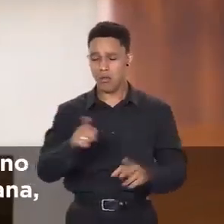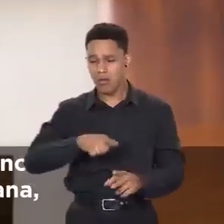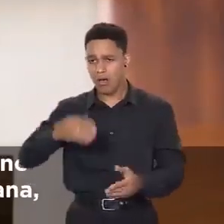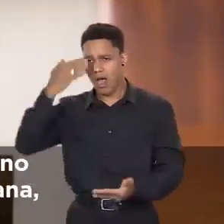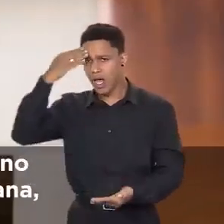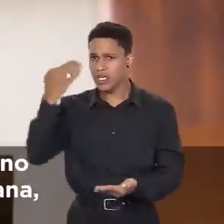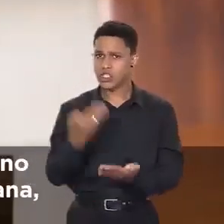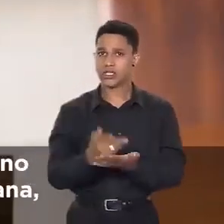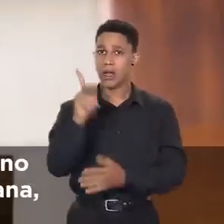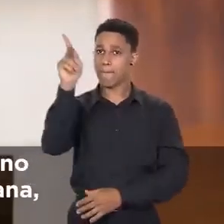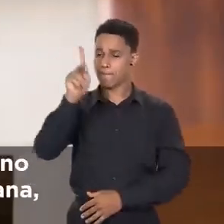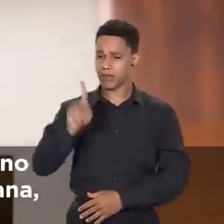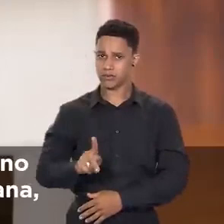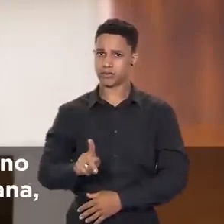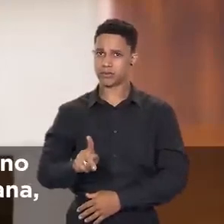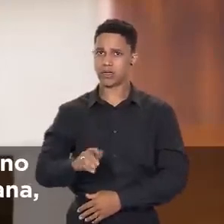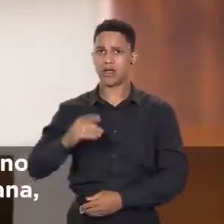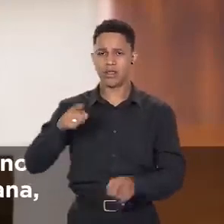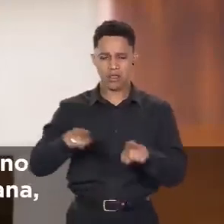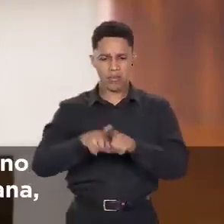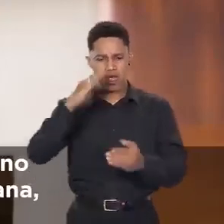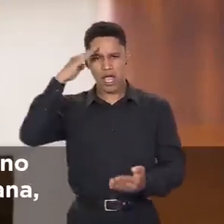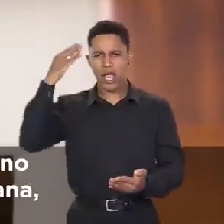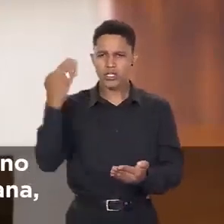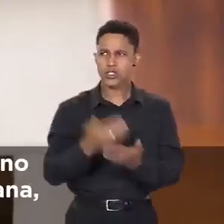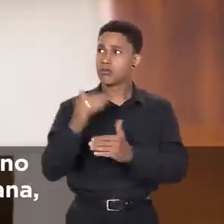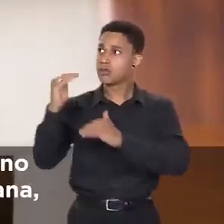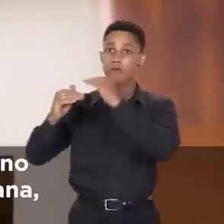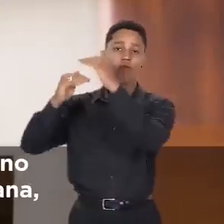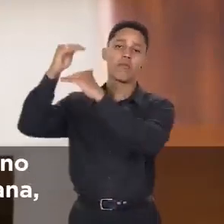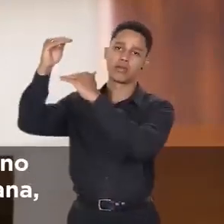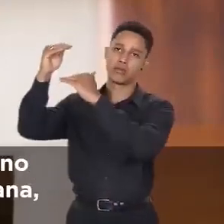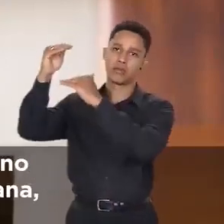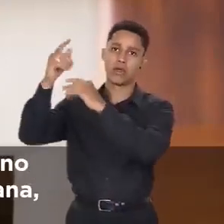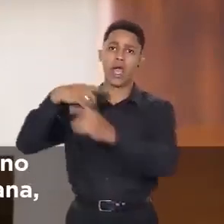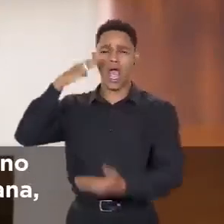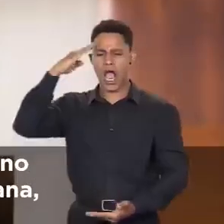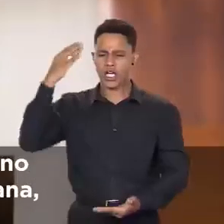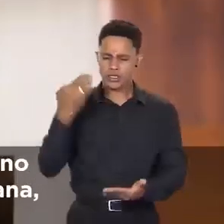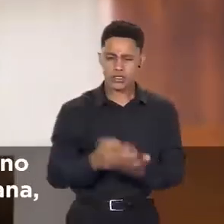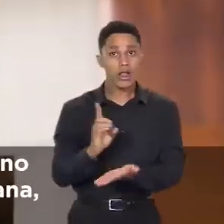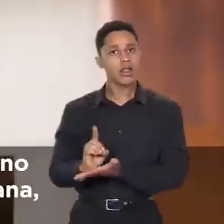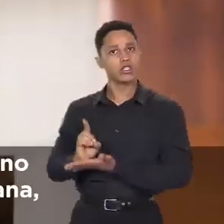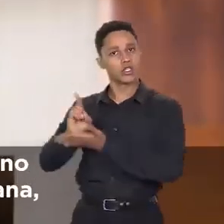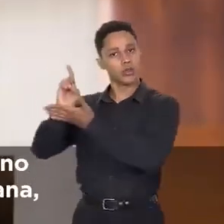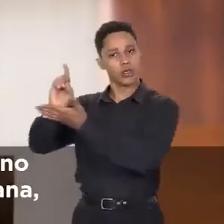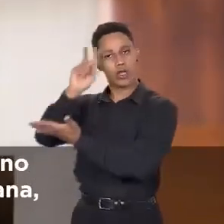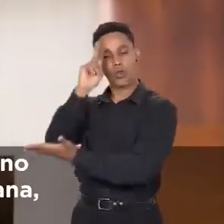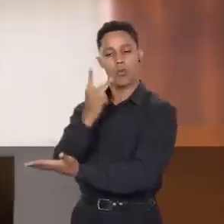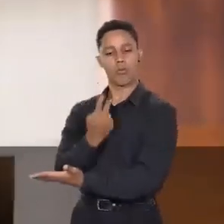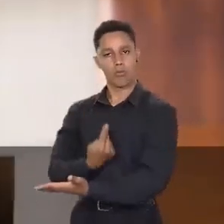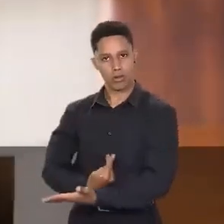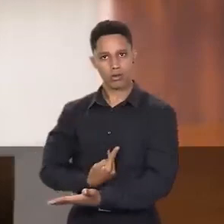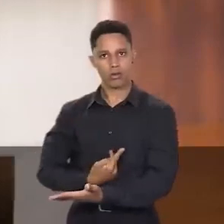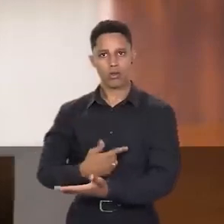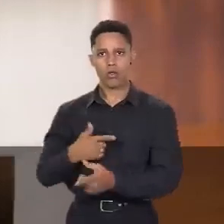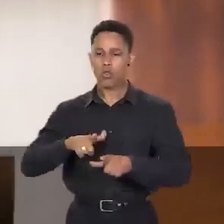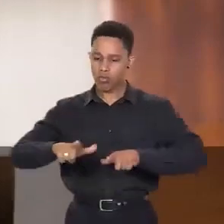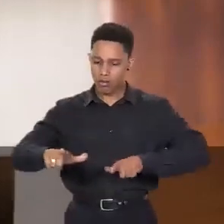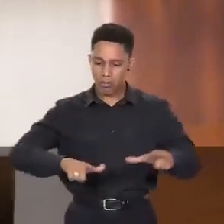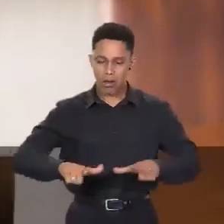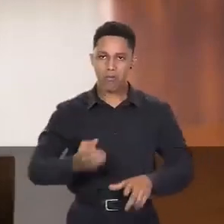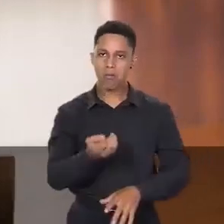daqueles que acreditam na paz, que acreditam no desenvolvimento, na dignidade da pessoa humana, no pleno